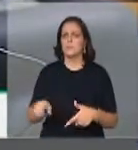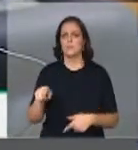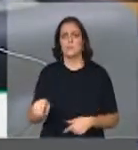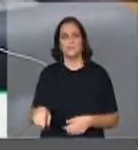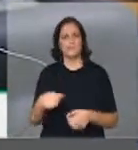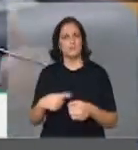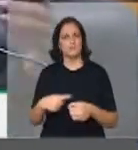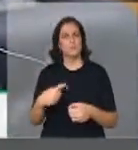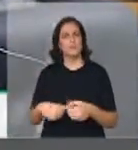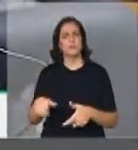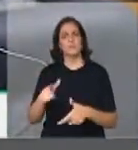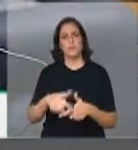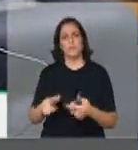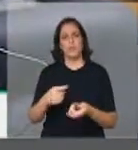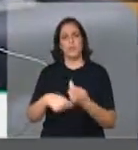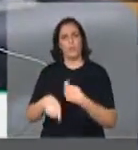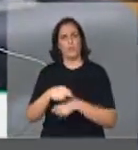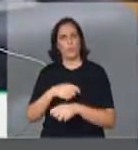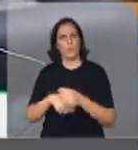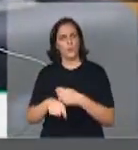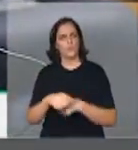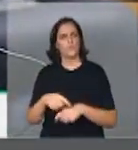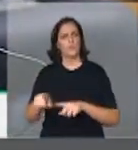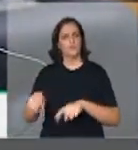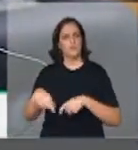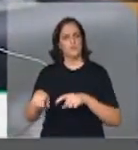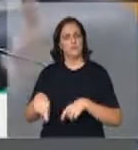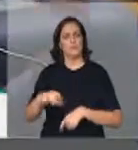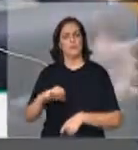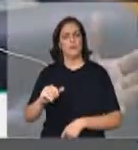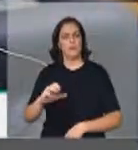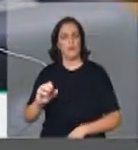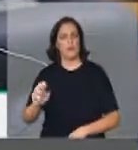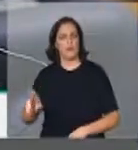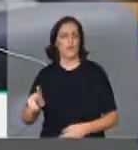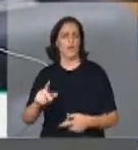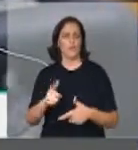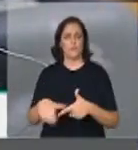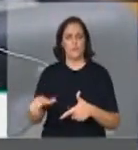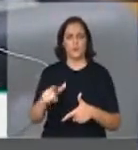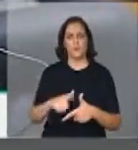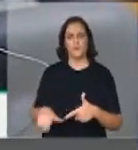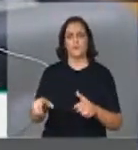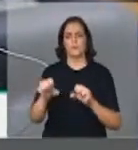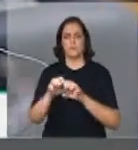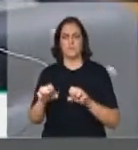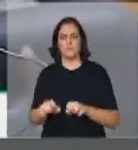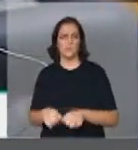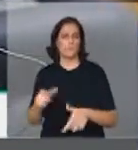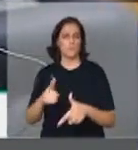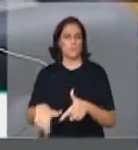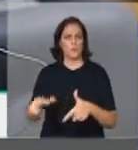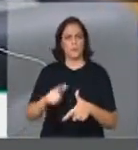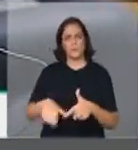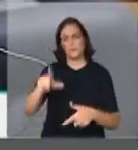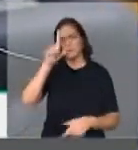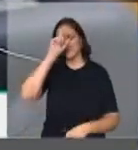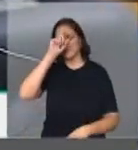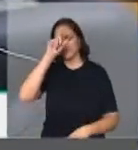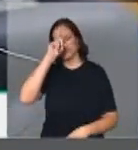cacauicultura, a crise econômica que assola a cidade, crise de infraestrutura, crise da saúde, que agora